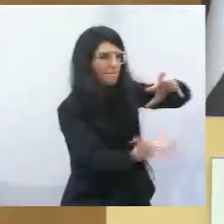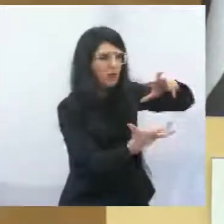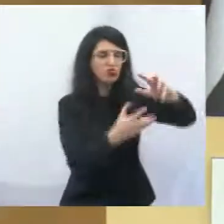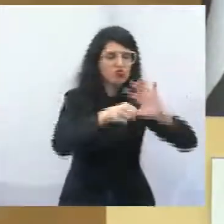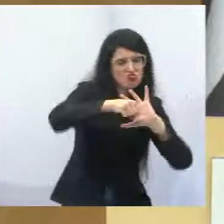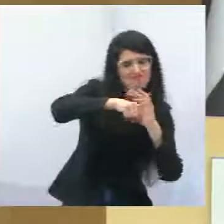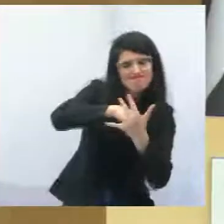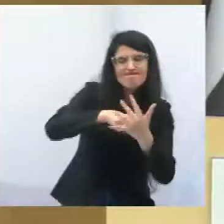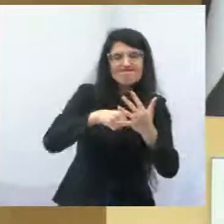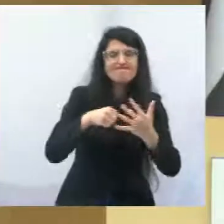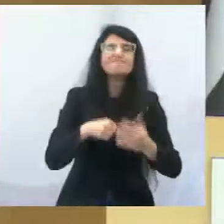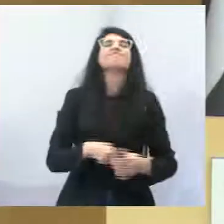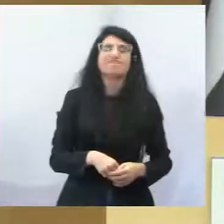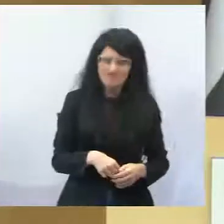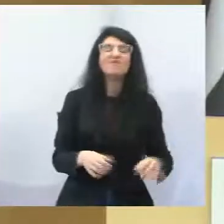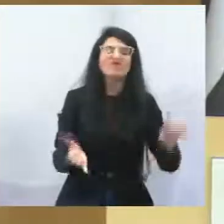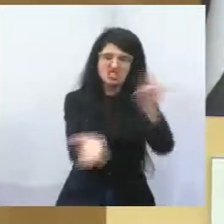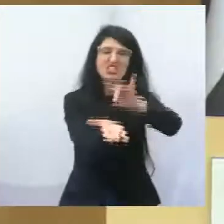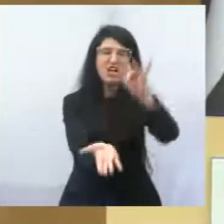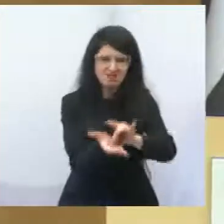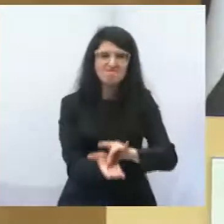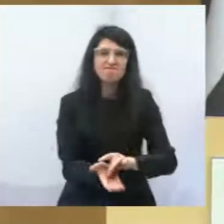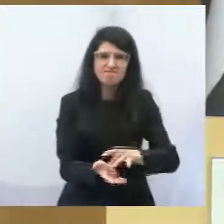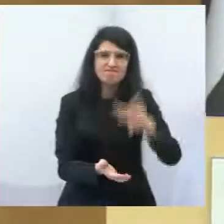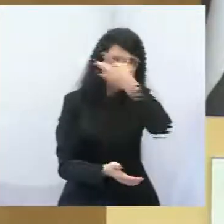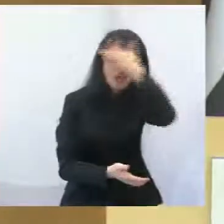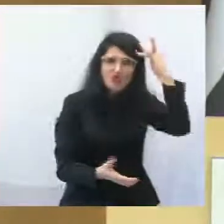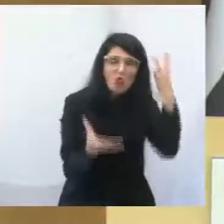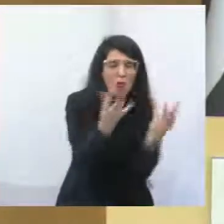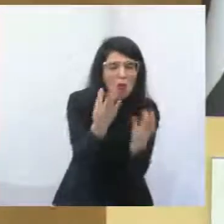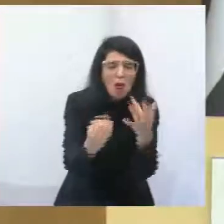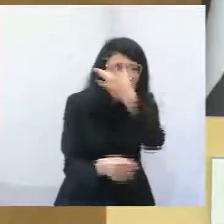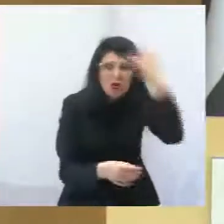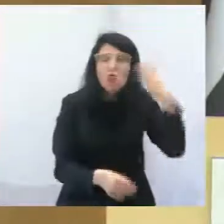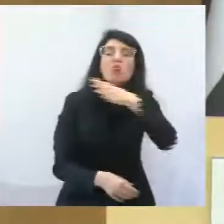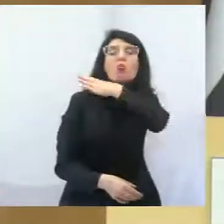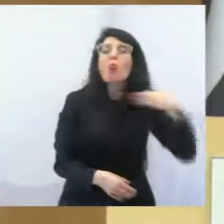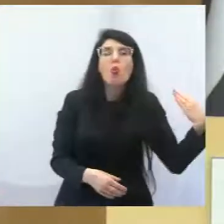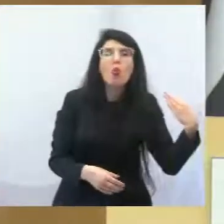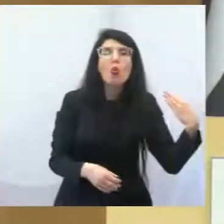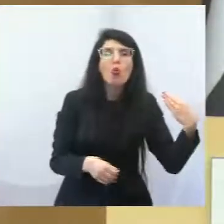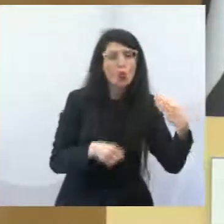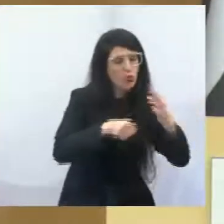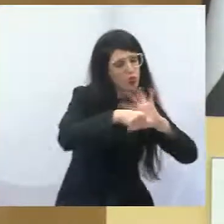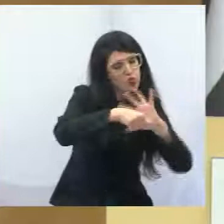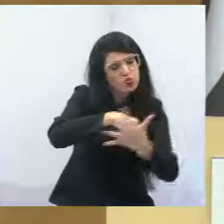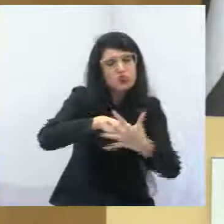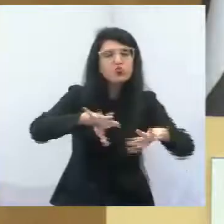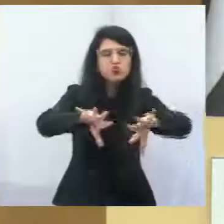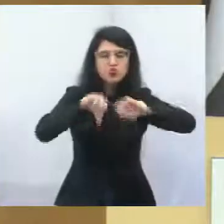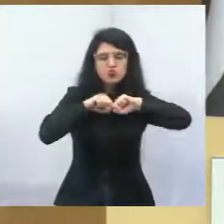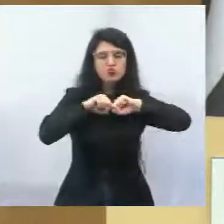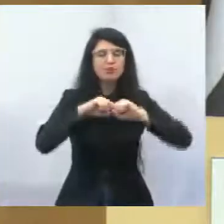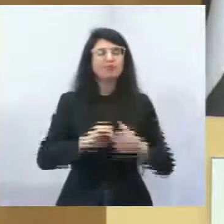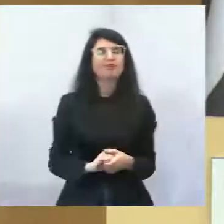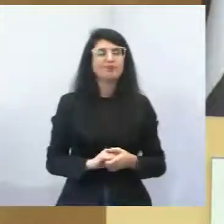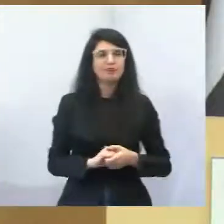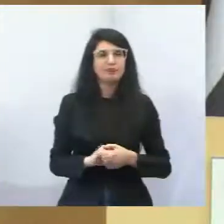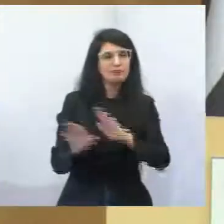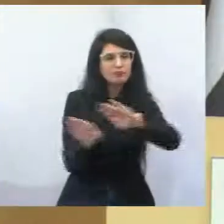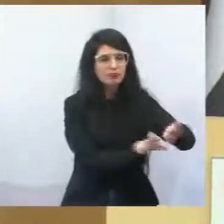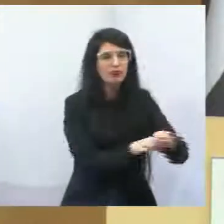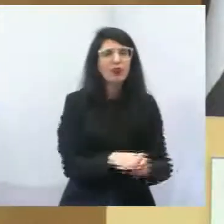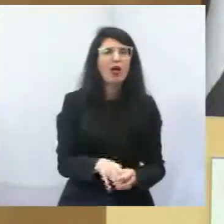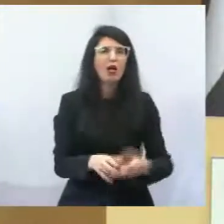constatação. E, infelizmente, nós, ainda que haja o esforço de muitas prefeituras,